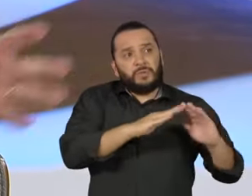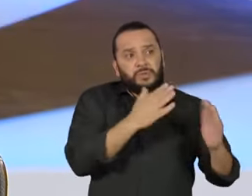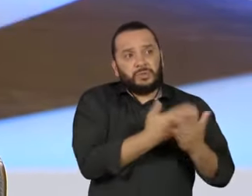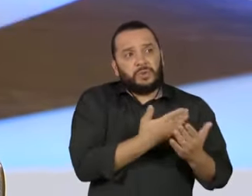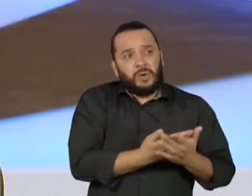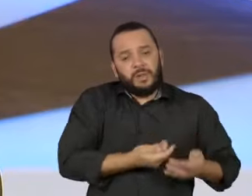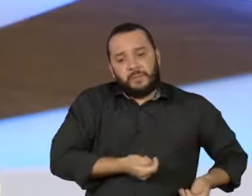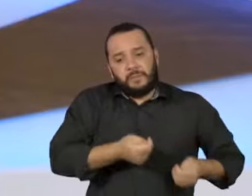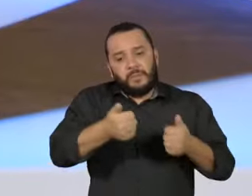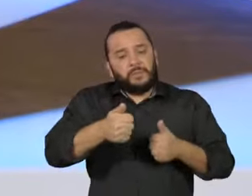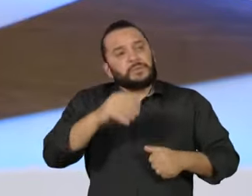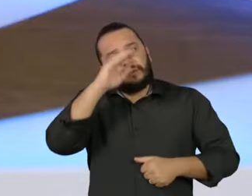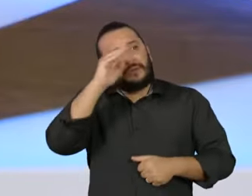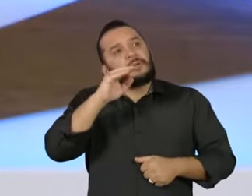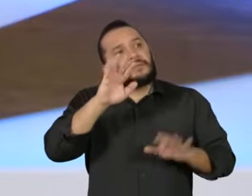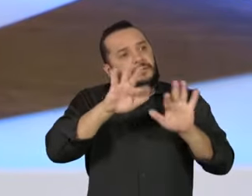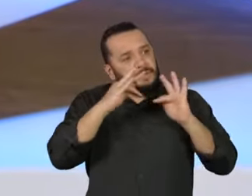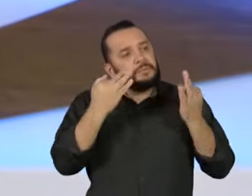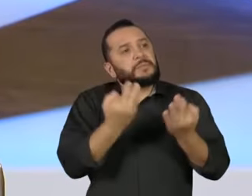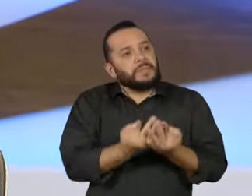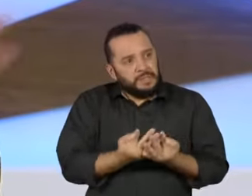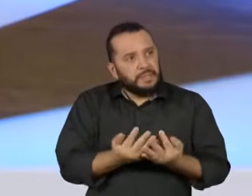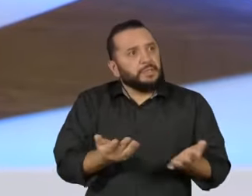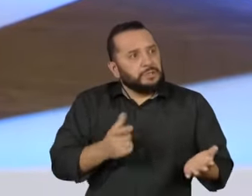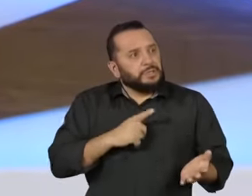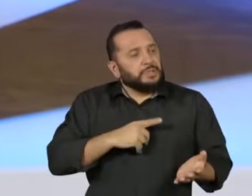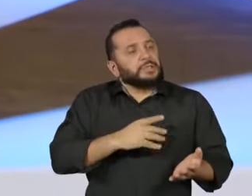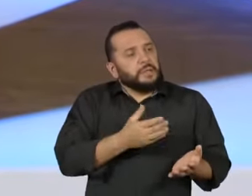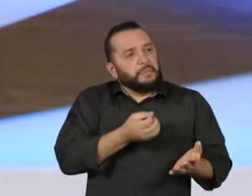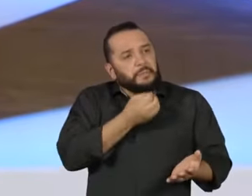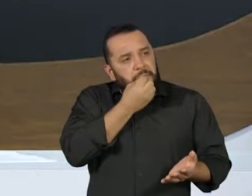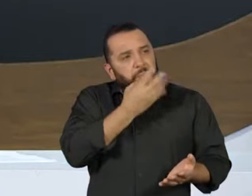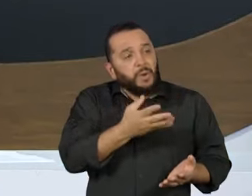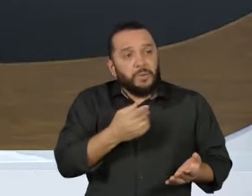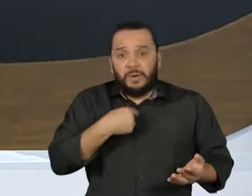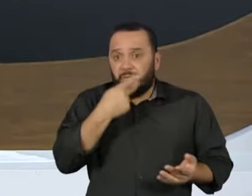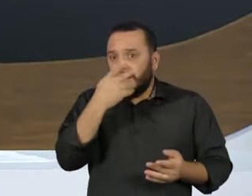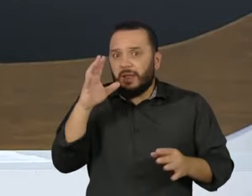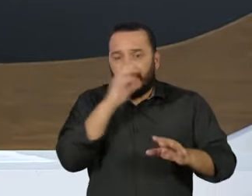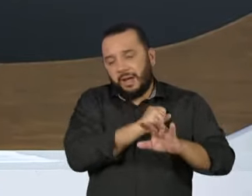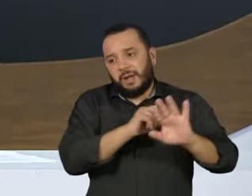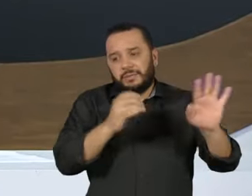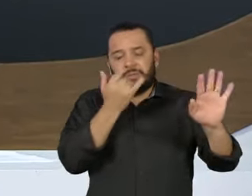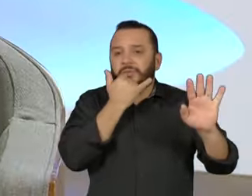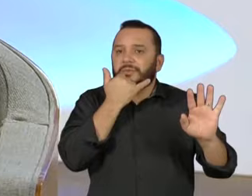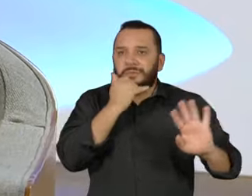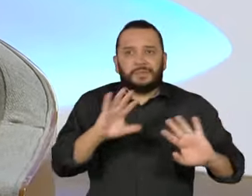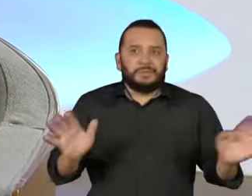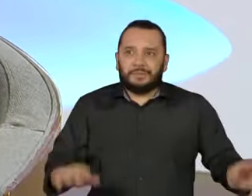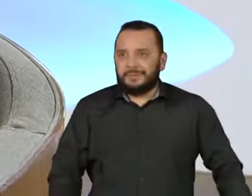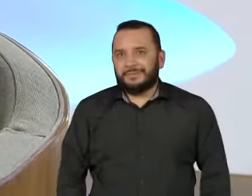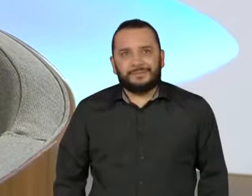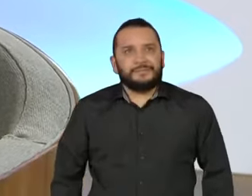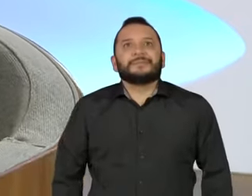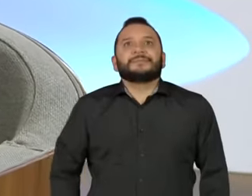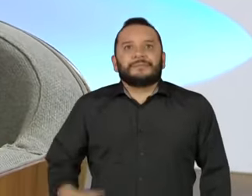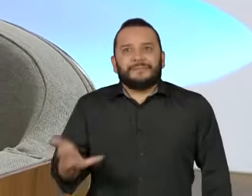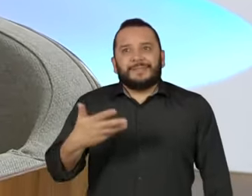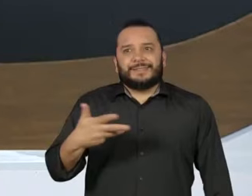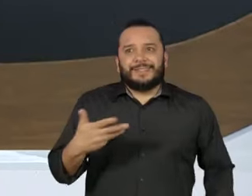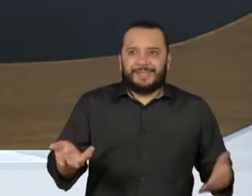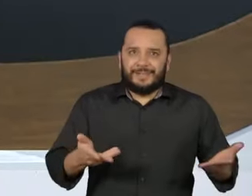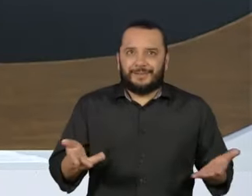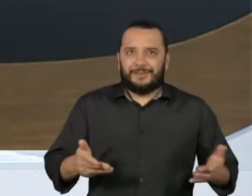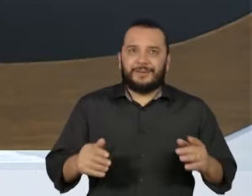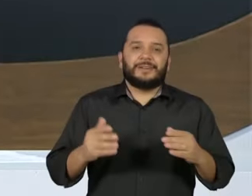introduziu em programa de transferência de renda no país. Mas eu tenho que falar tudo rápido aí. Tá, agora ele está acelerado.